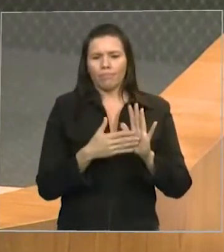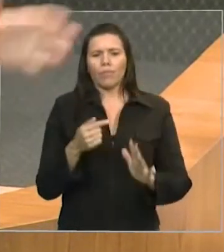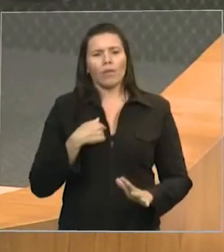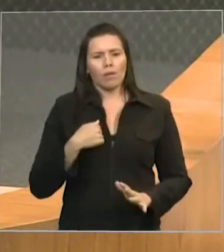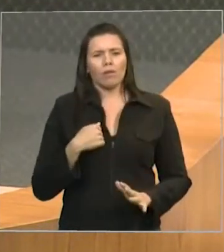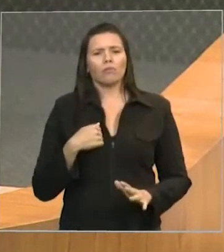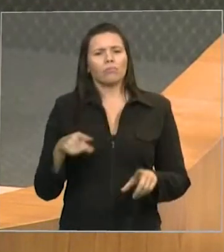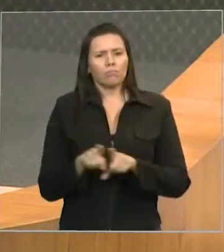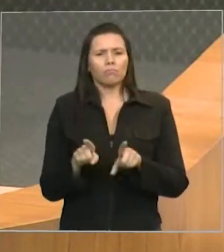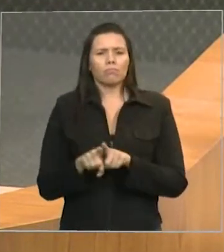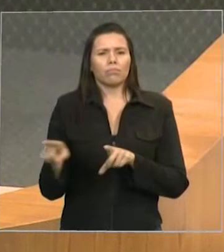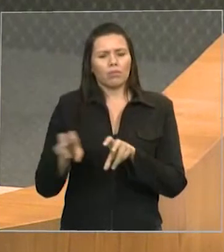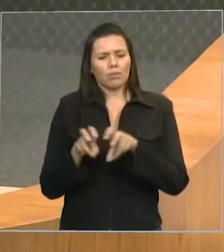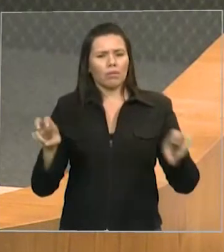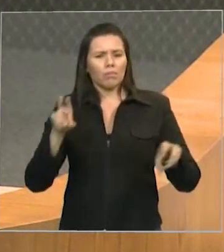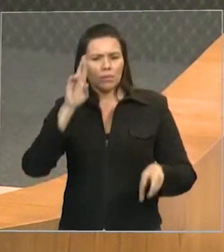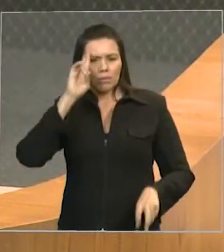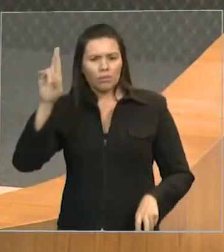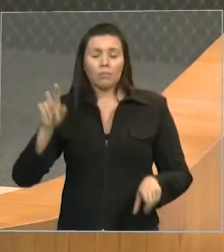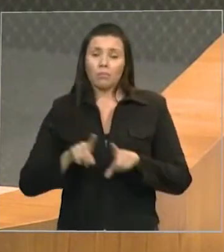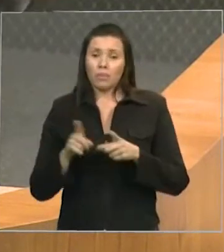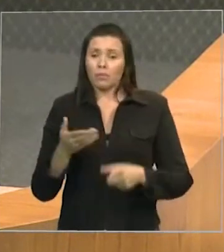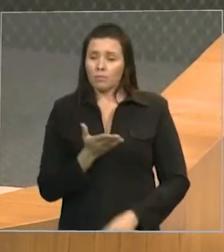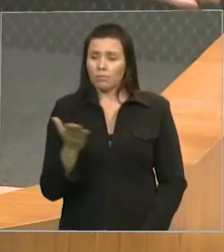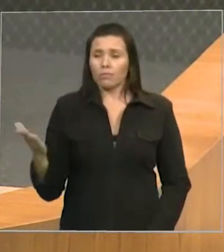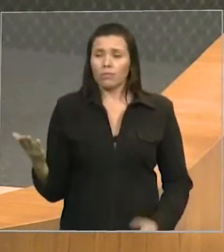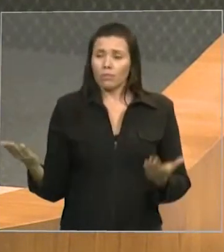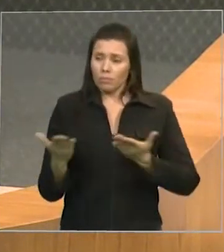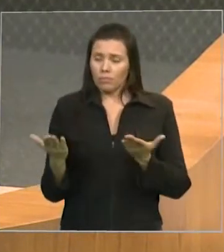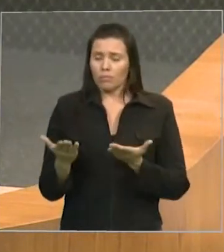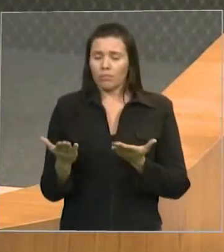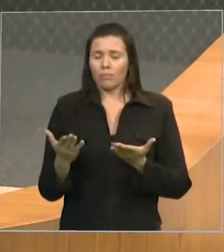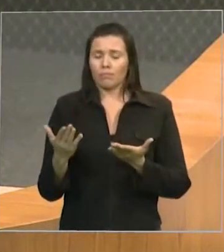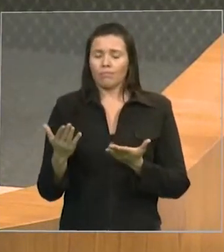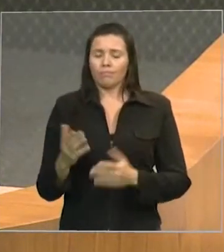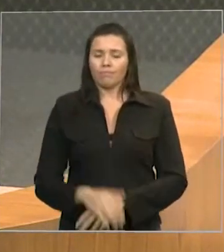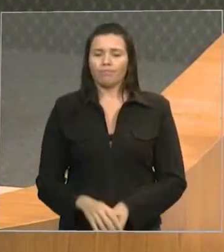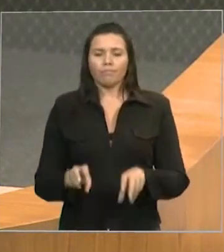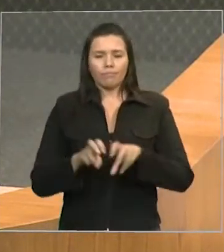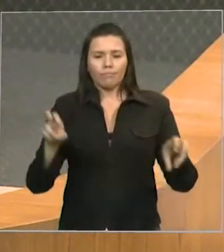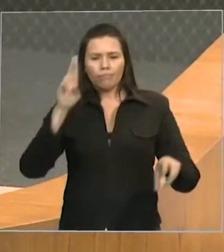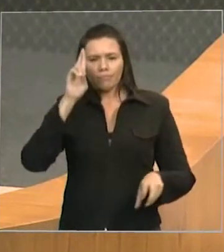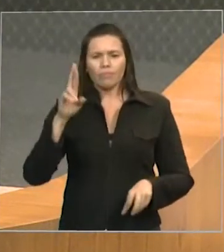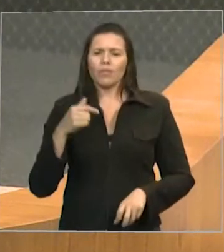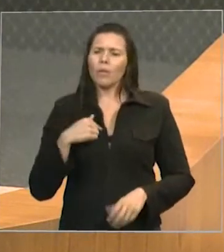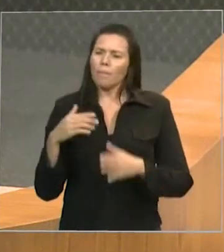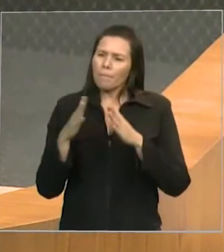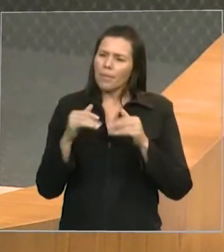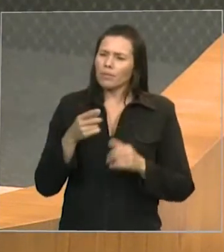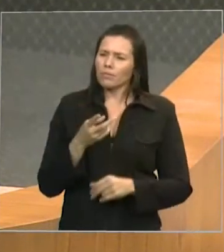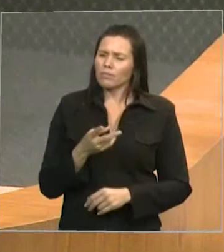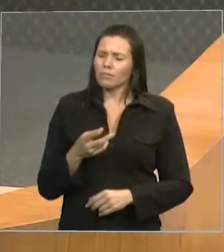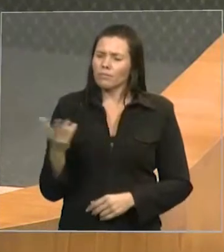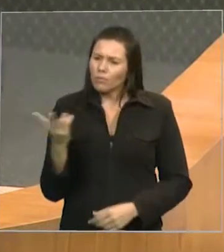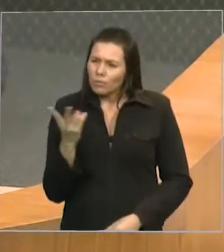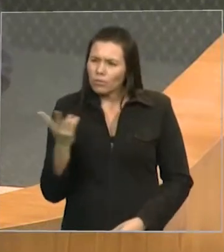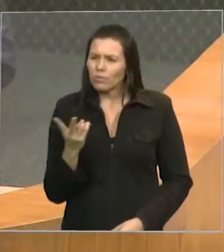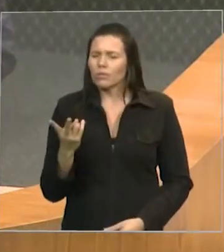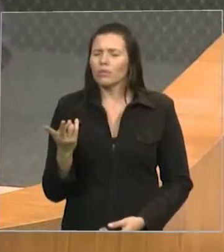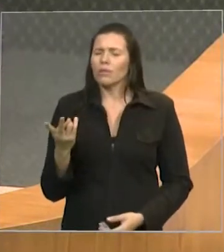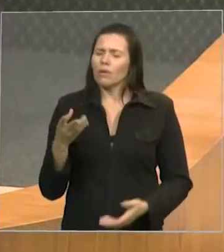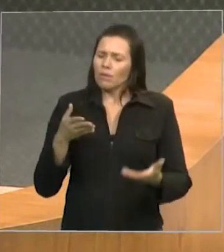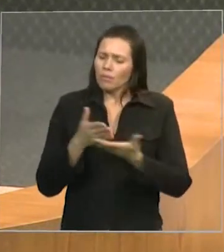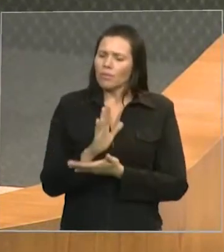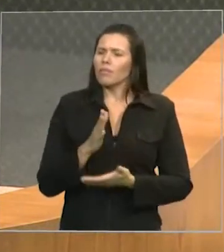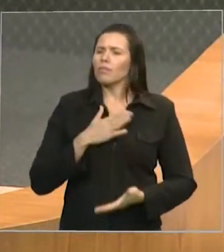da mesa, mas os colegas de mesa aqui possam aprovar esses meus dois requerimentos, é o mínimo que posso fazer. E deixo aqui